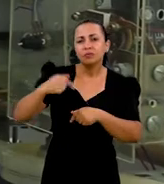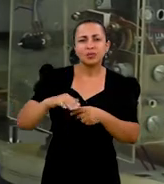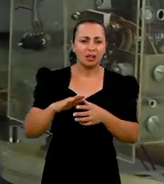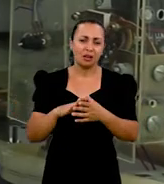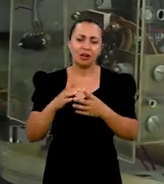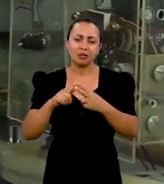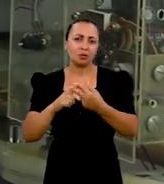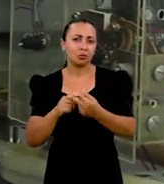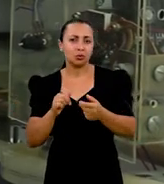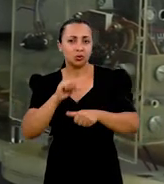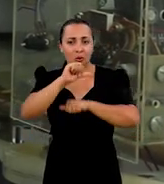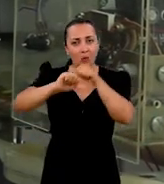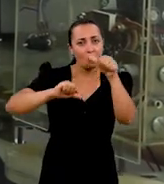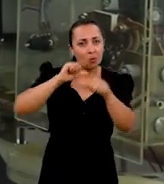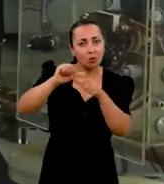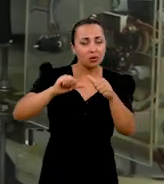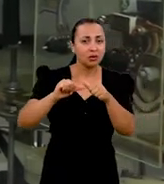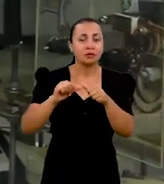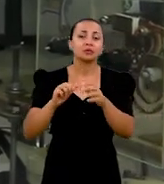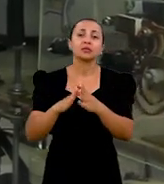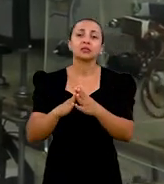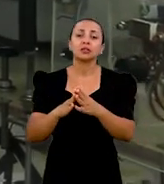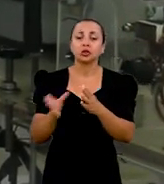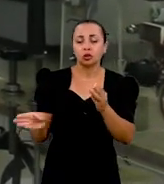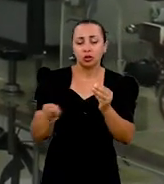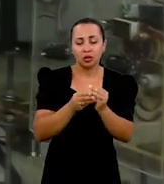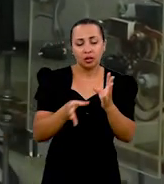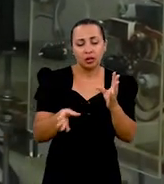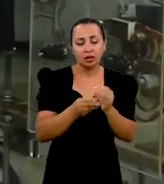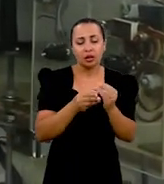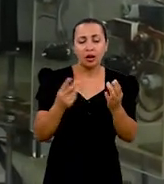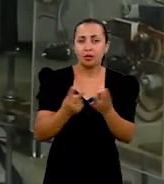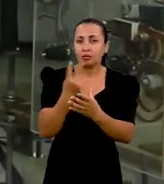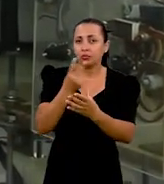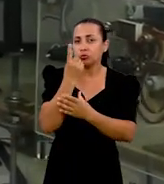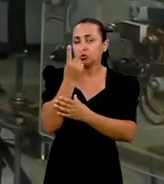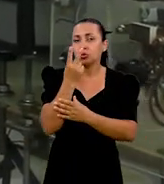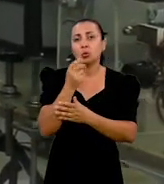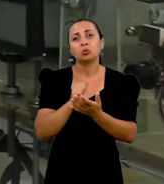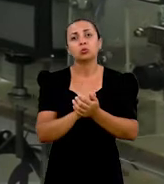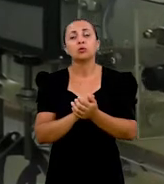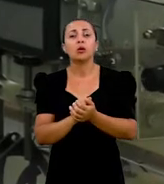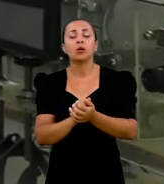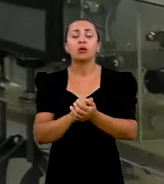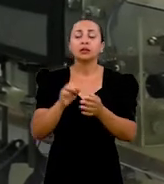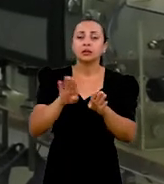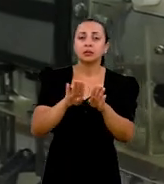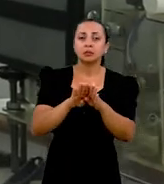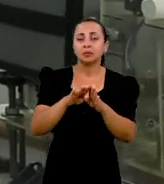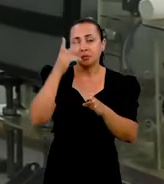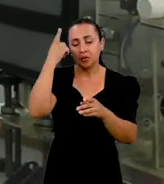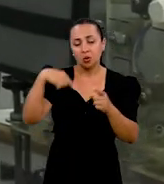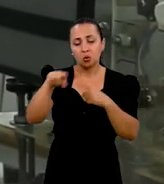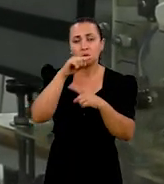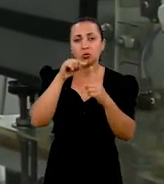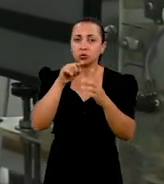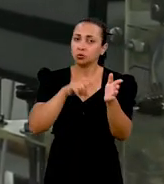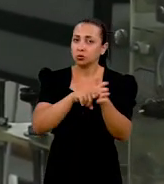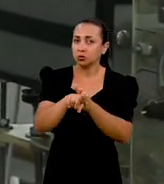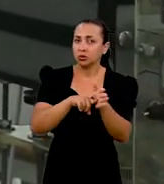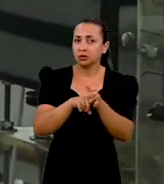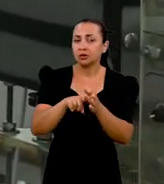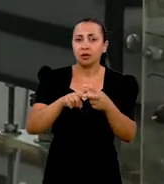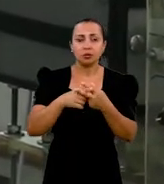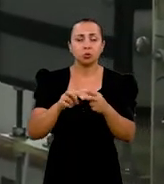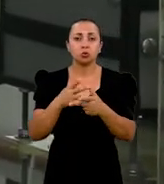tal forma que os produtos serão transformados no sentido de agregar valor a um componente, um resíduo orgânico, mas, principalmente, para o objetivo